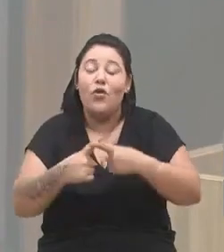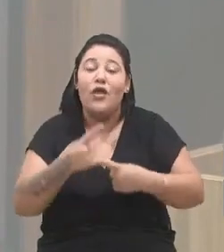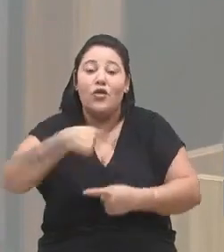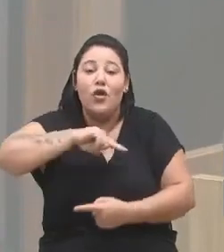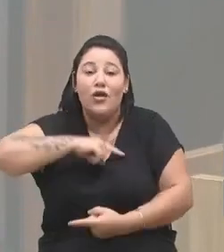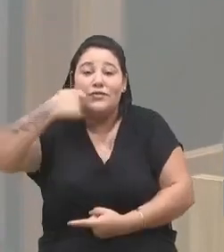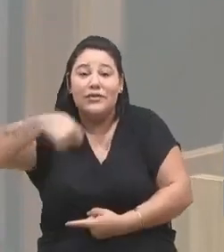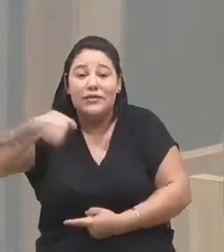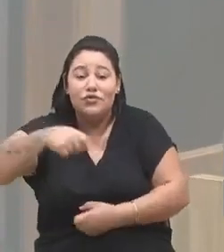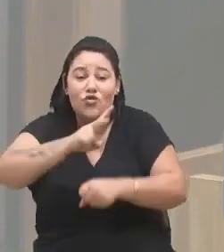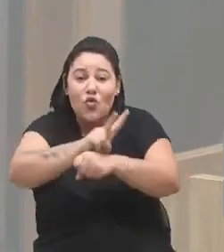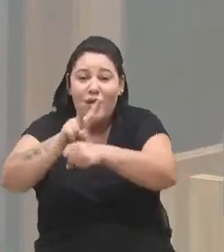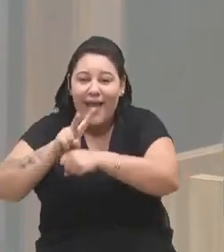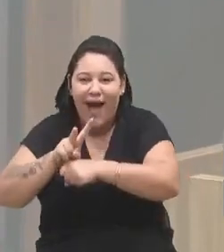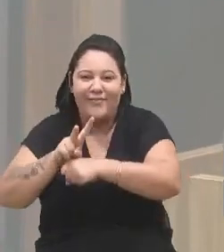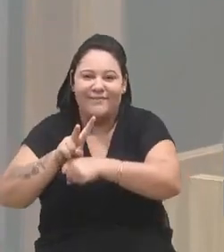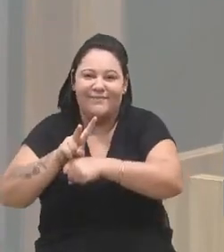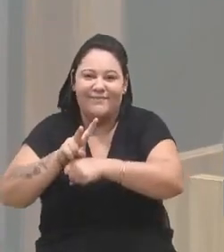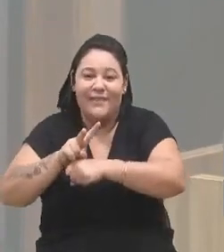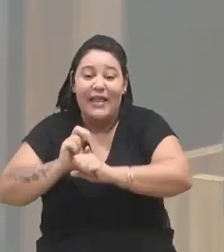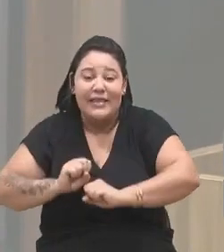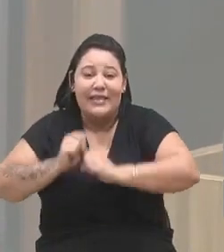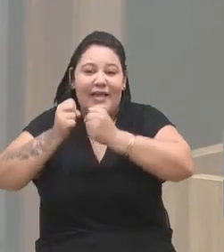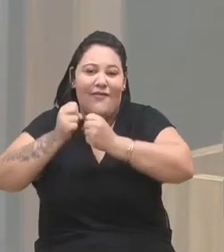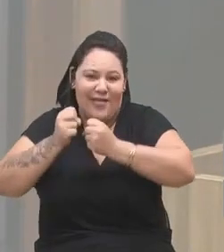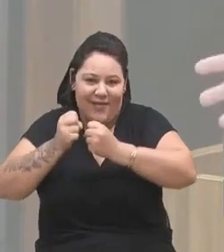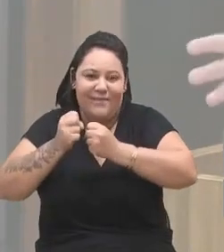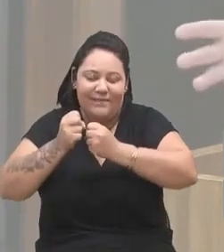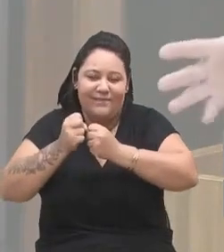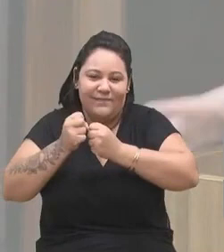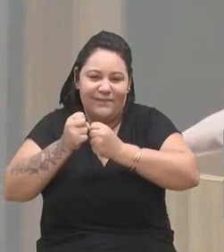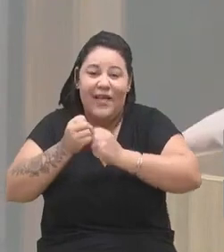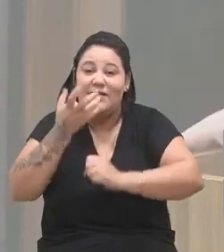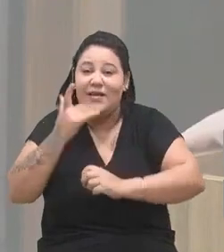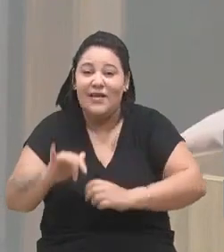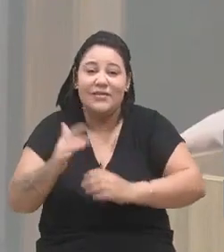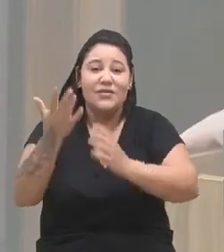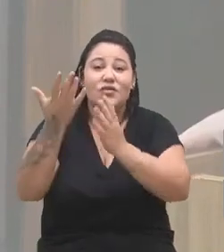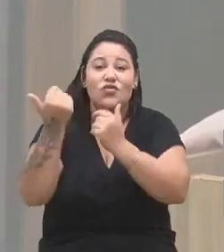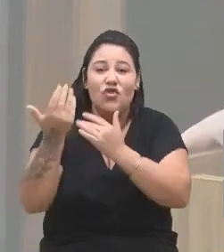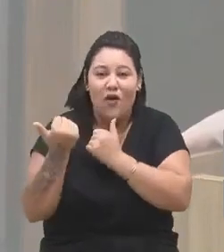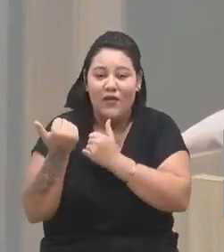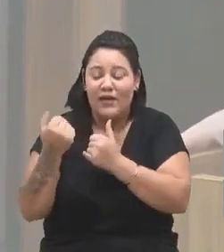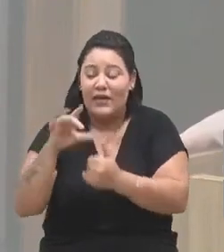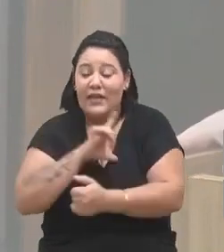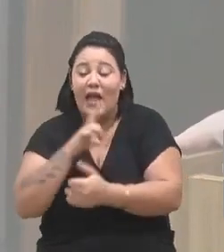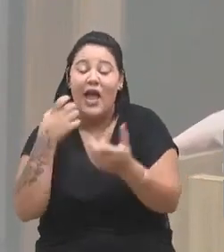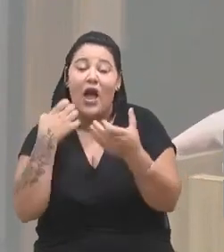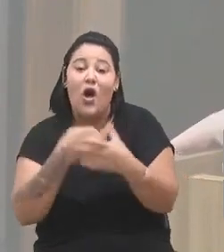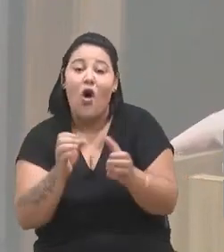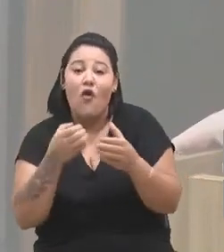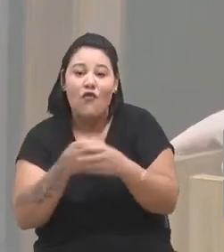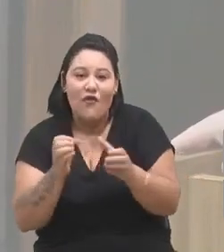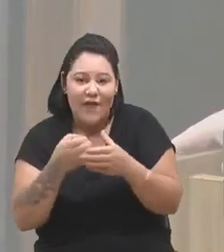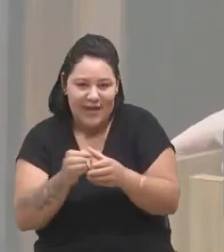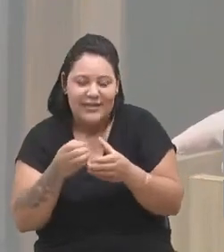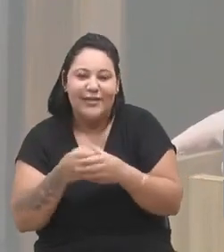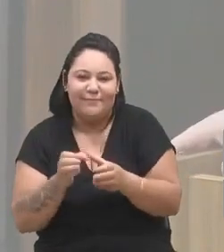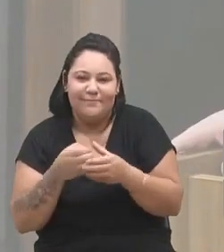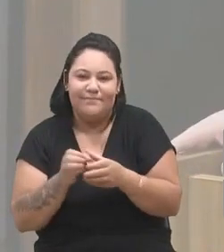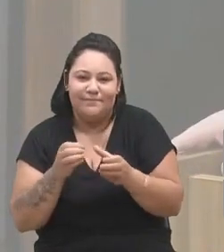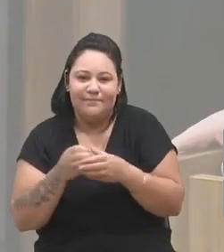precisa proteger as crianças e os adolescentes que frequentam, enfim,